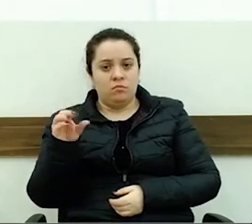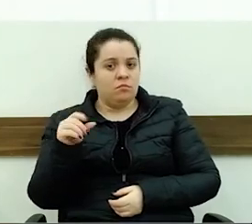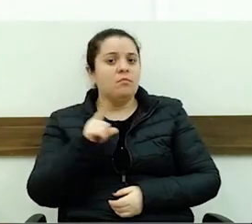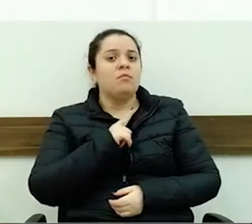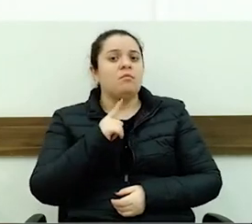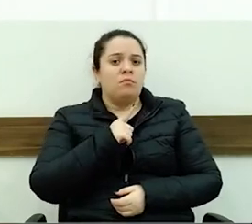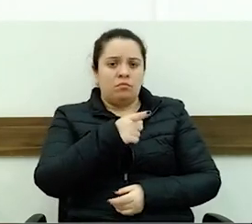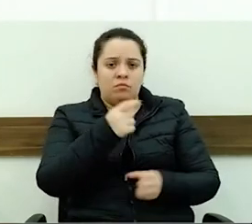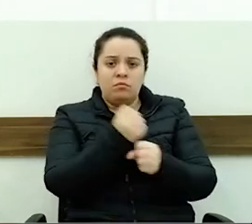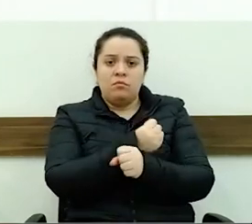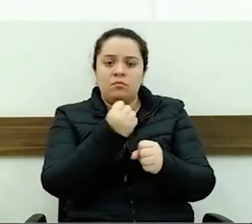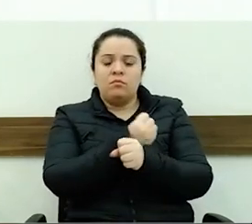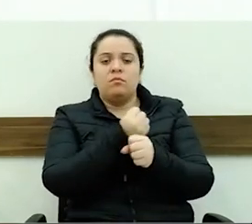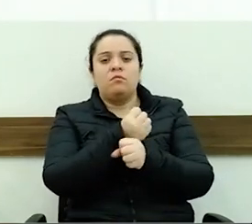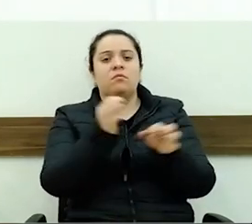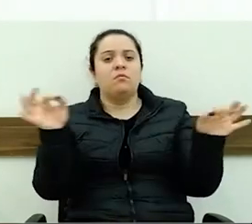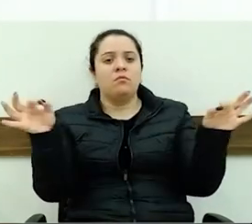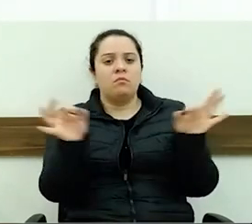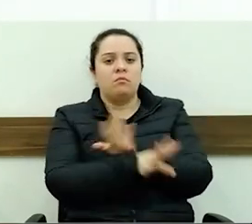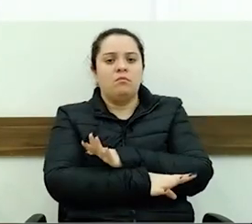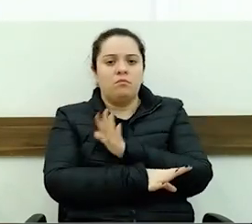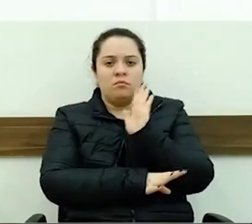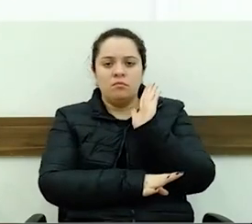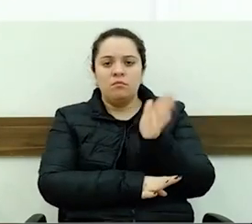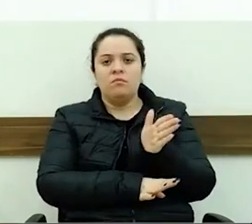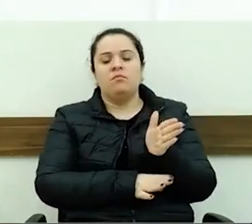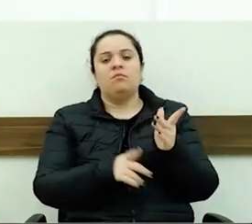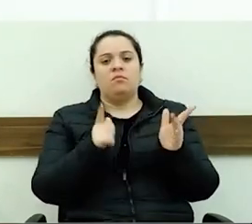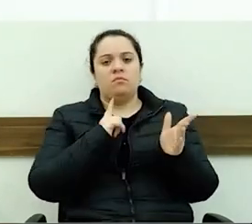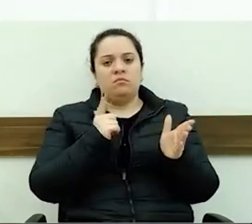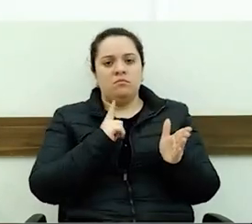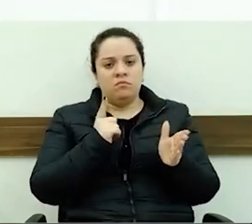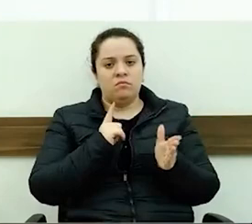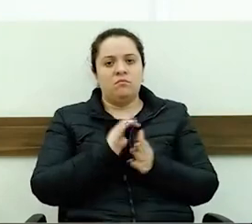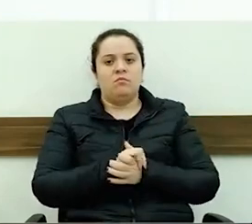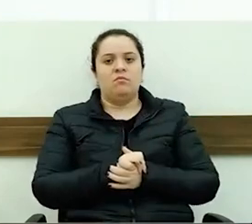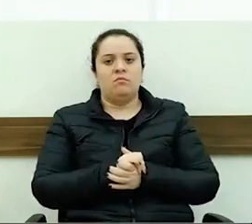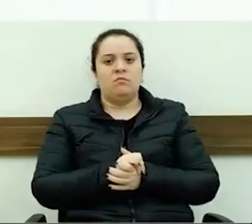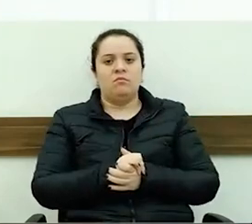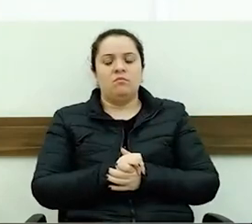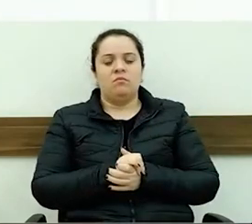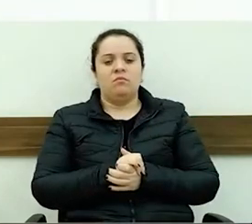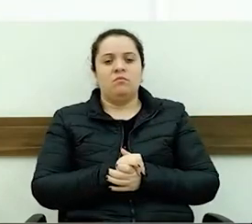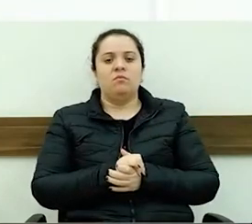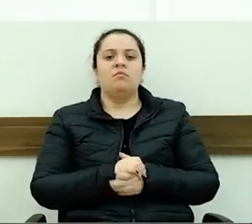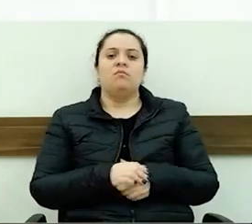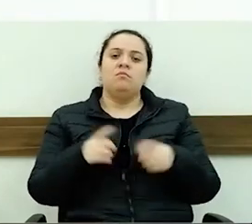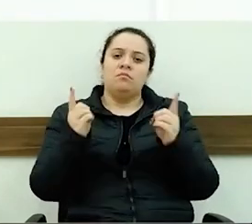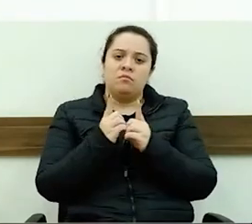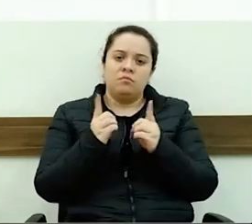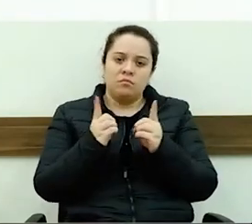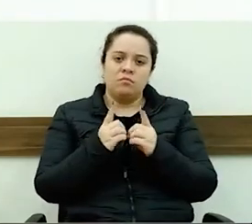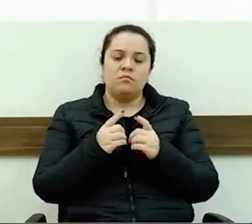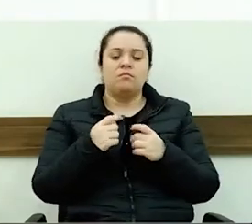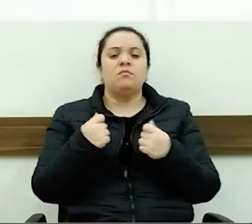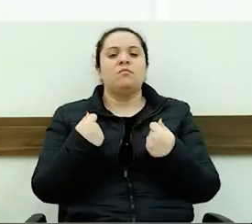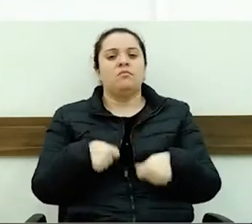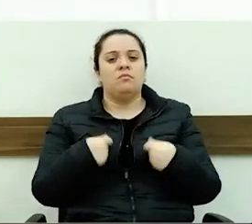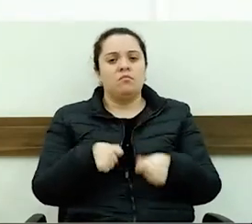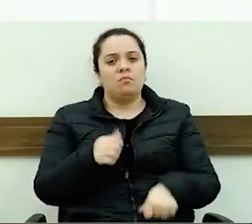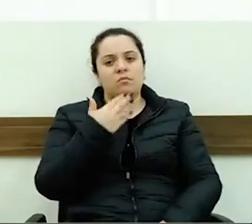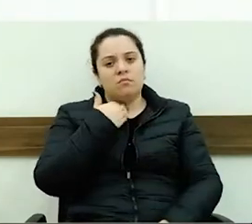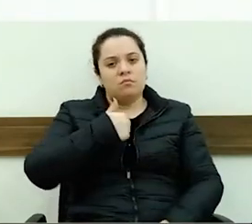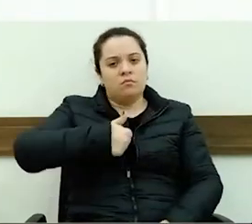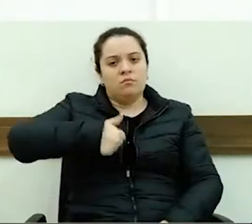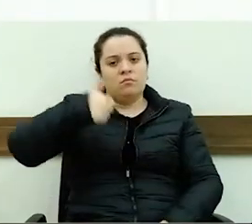a UBS lá, arrumando mais espaço. Então o atendimento acho que tem que ser melhor. E como